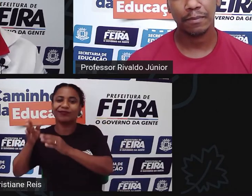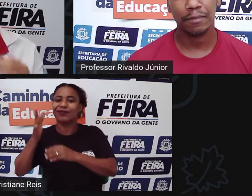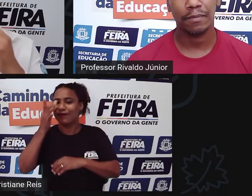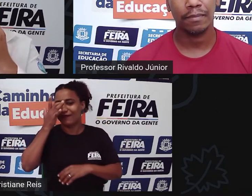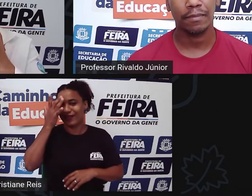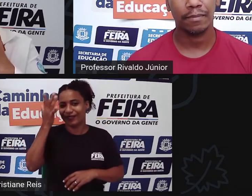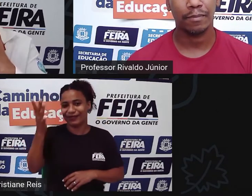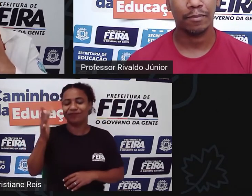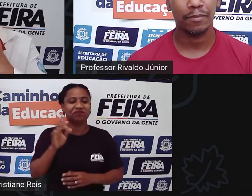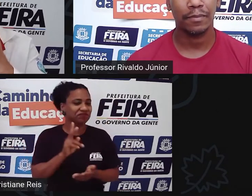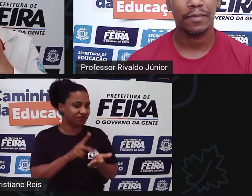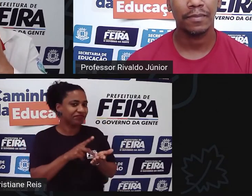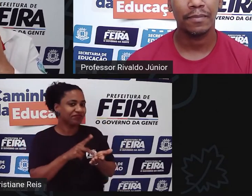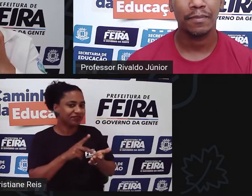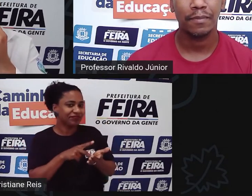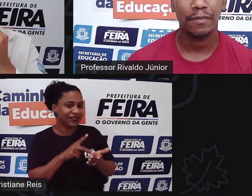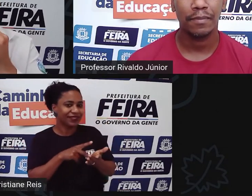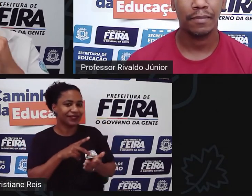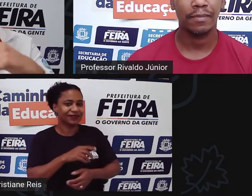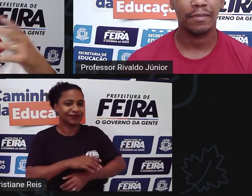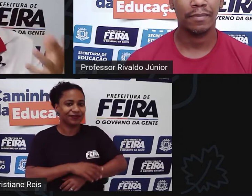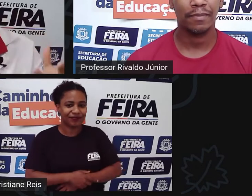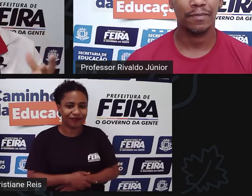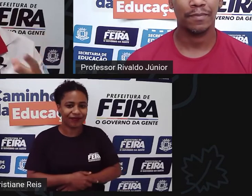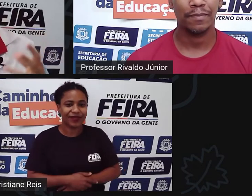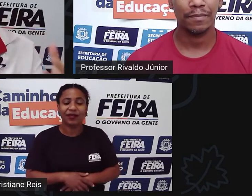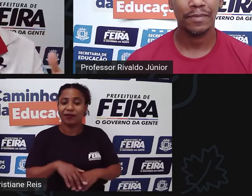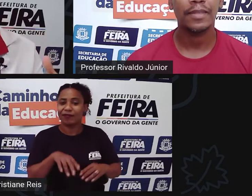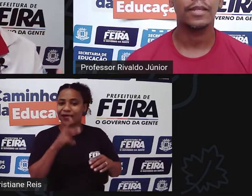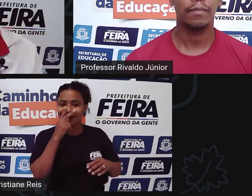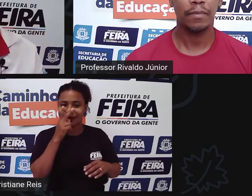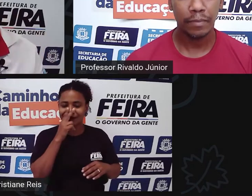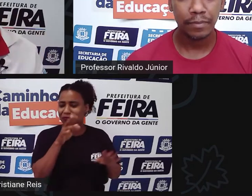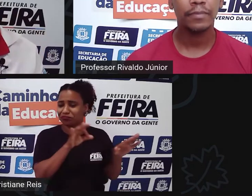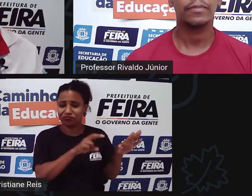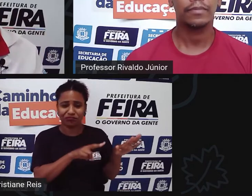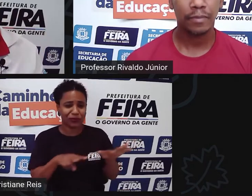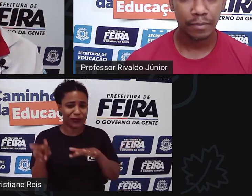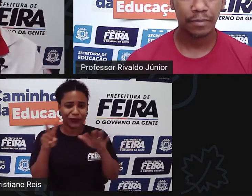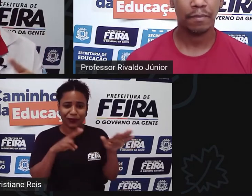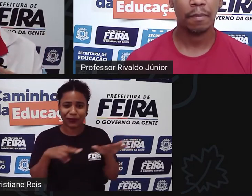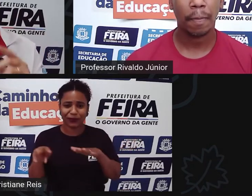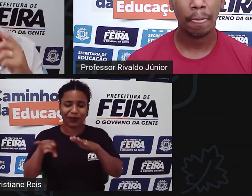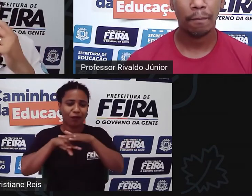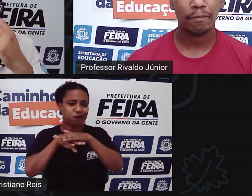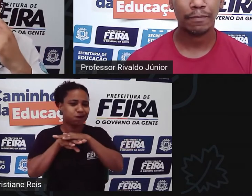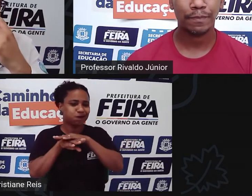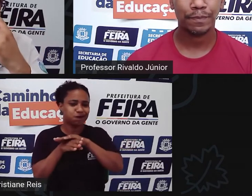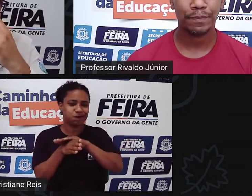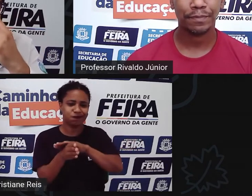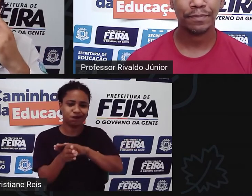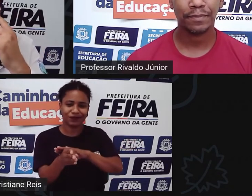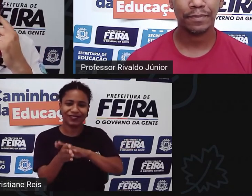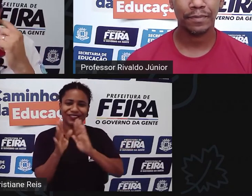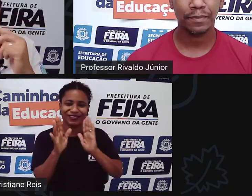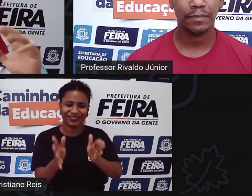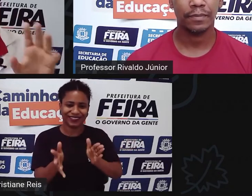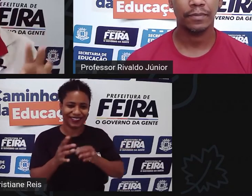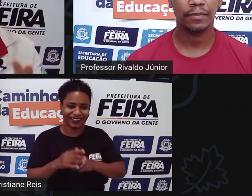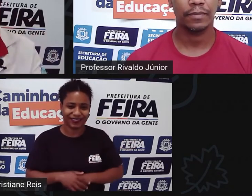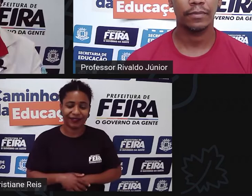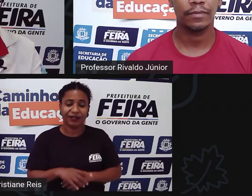é verdade vira uma rotina vira um hábito inclusive eu acho que eu já vi algumas empresas